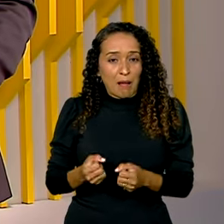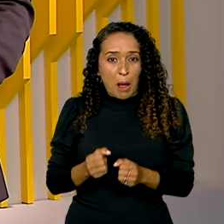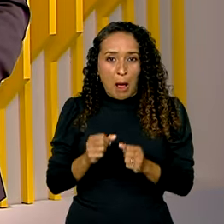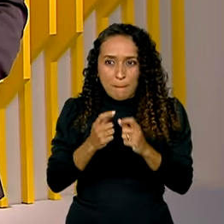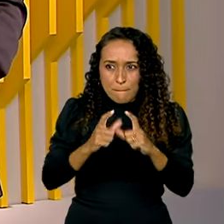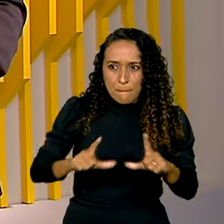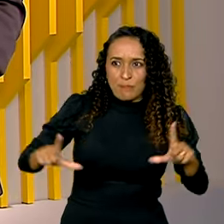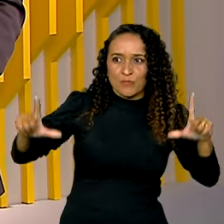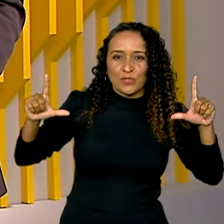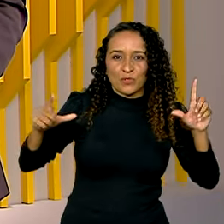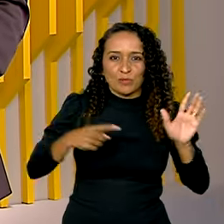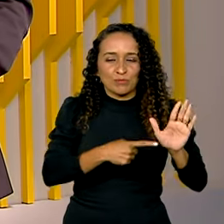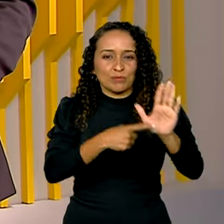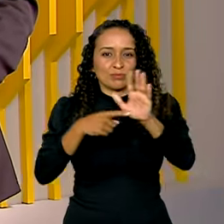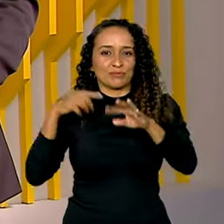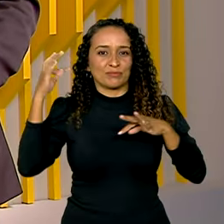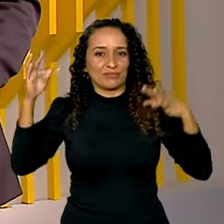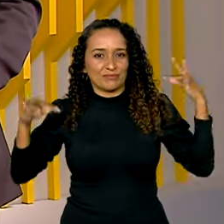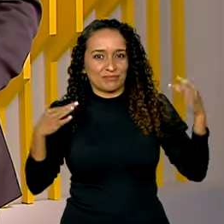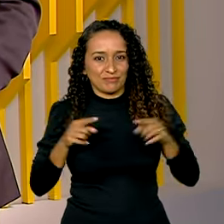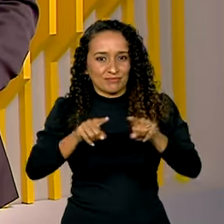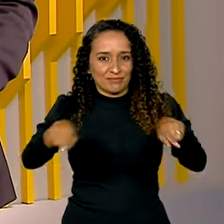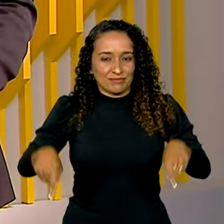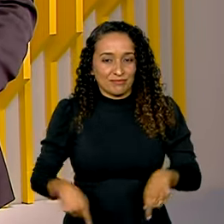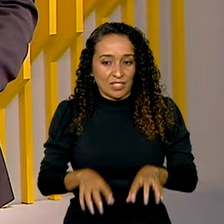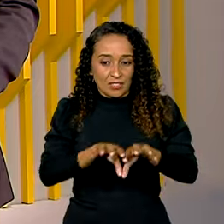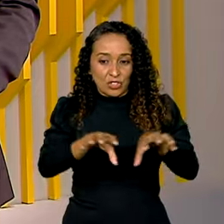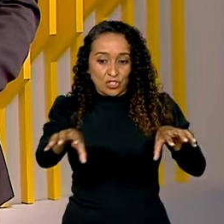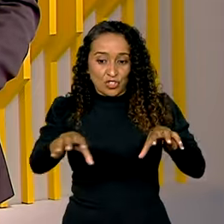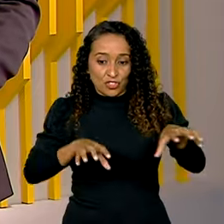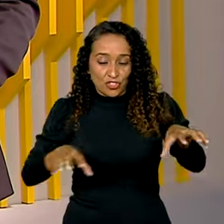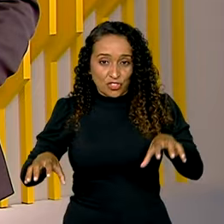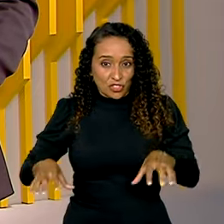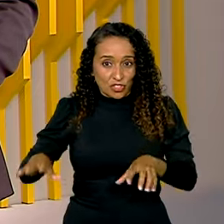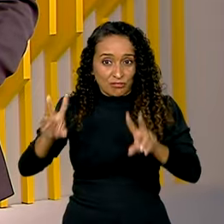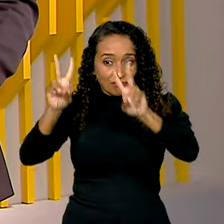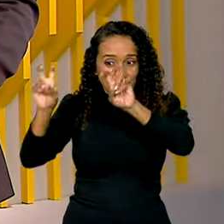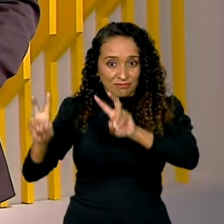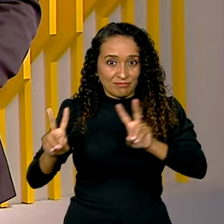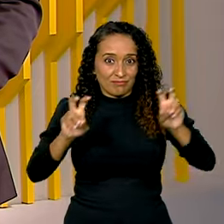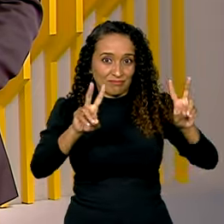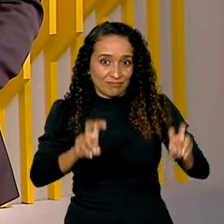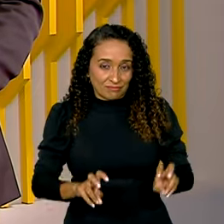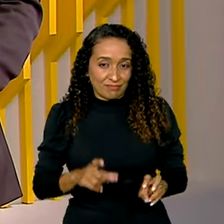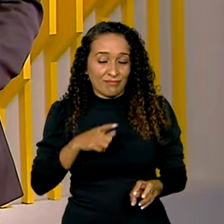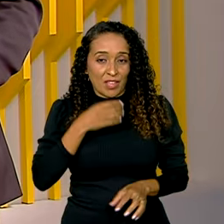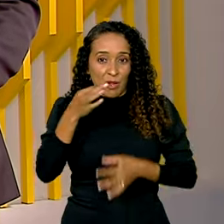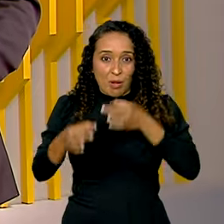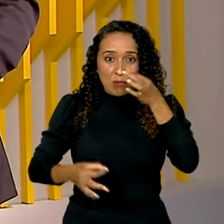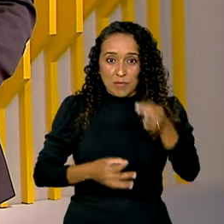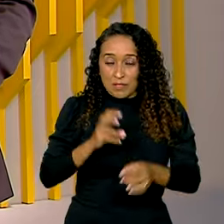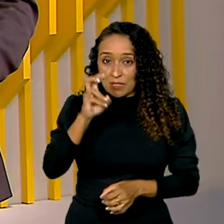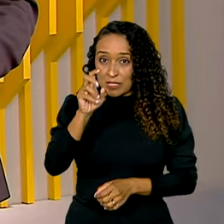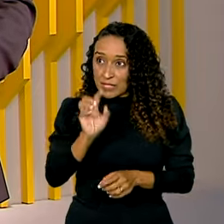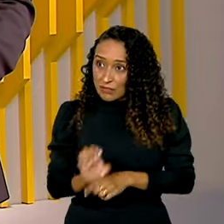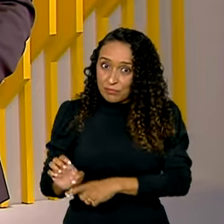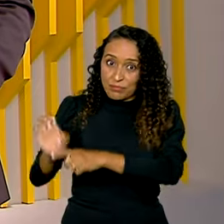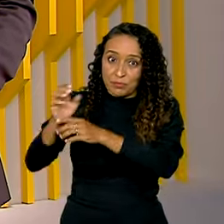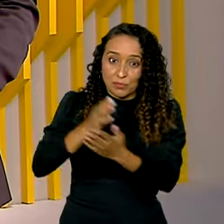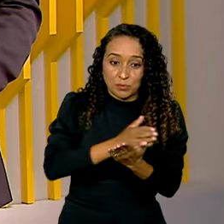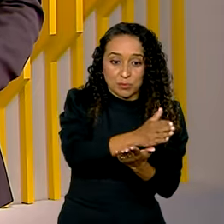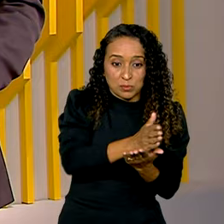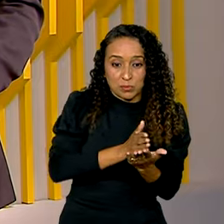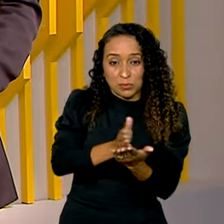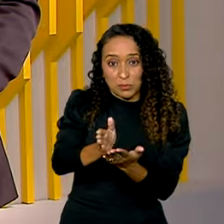vitrine do turismo nacional, o salão é dividido em áreas temáticas, que contemplam opções de cinco grandes eixos do